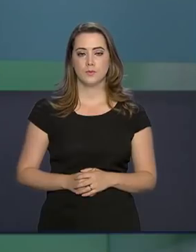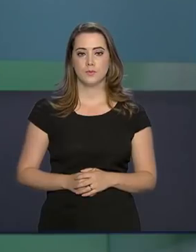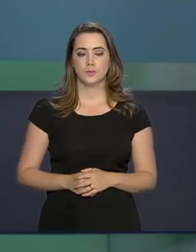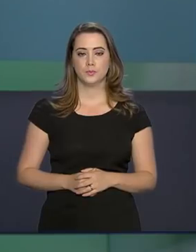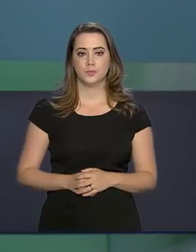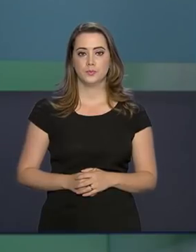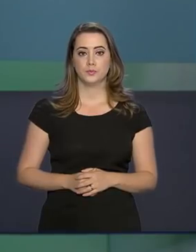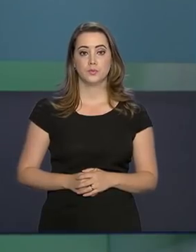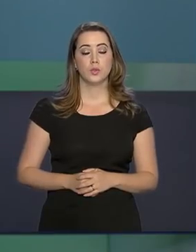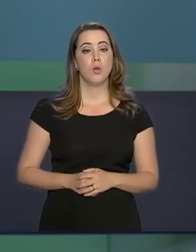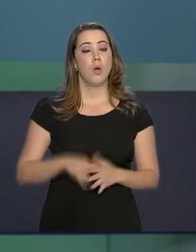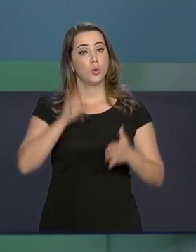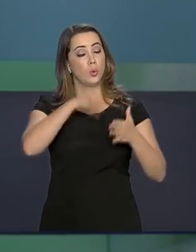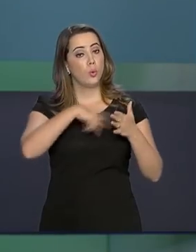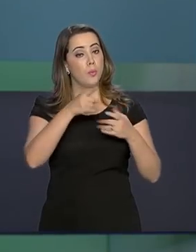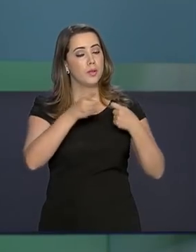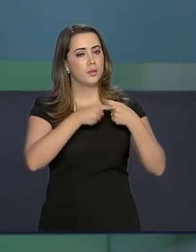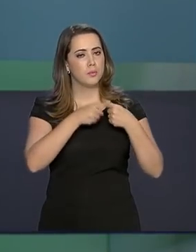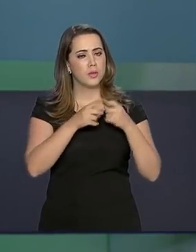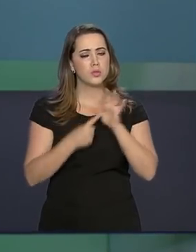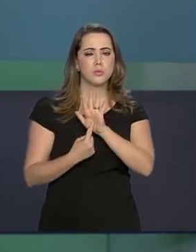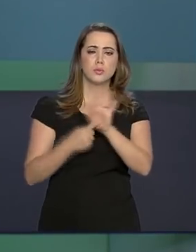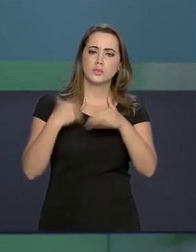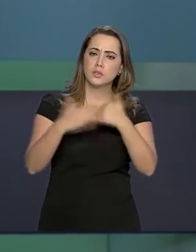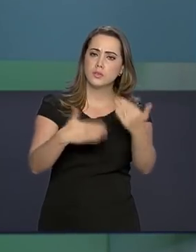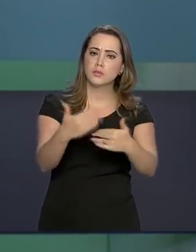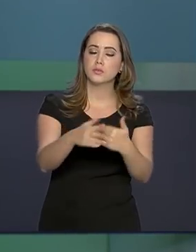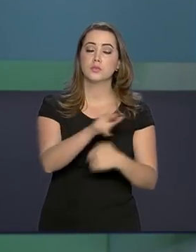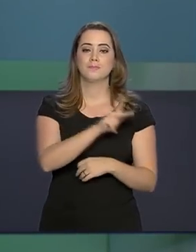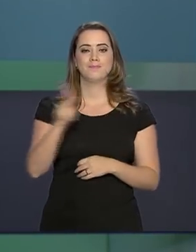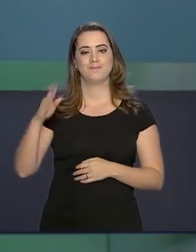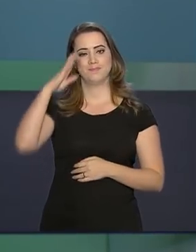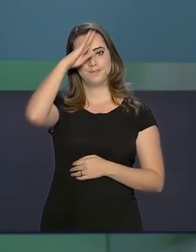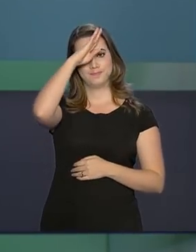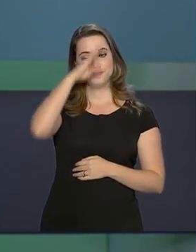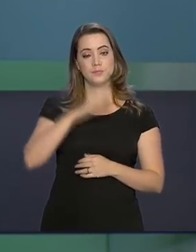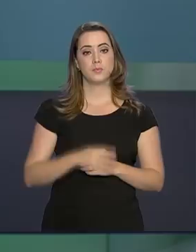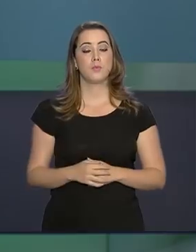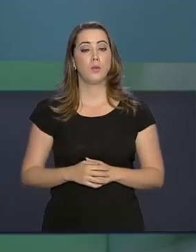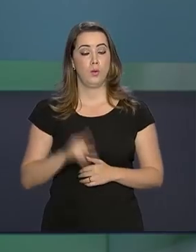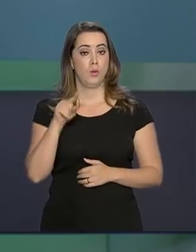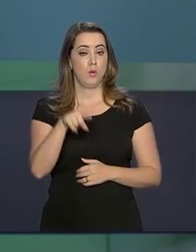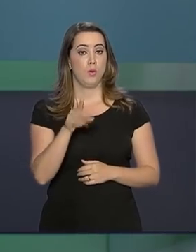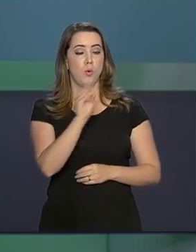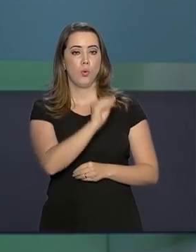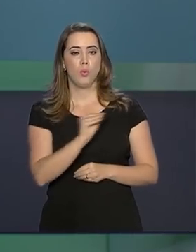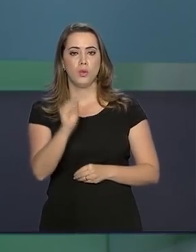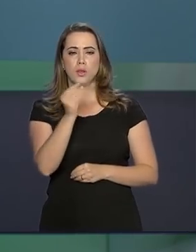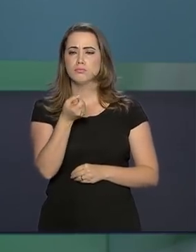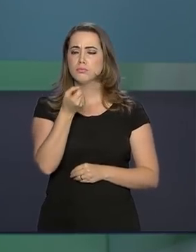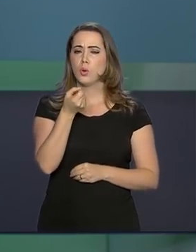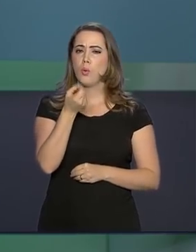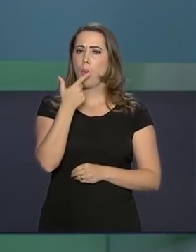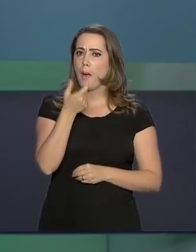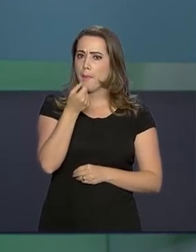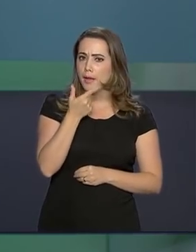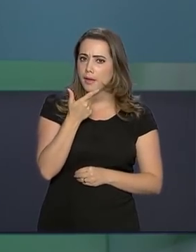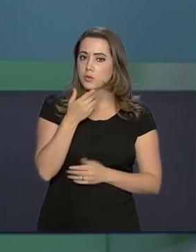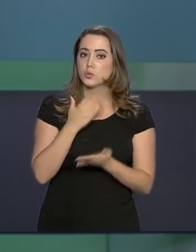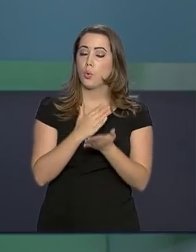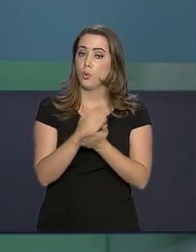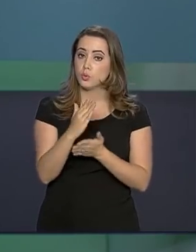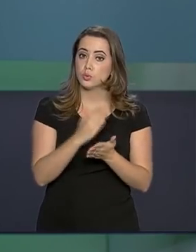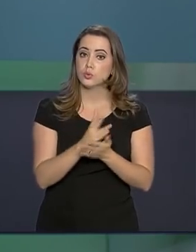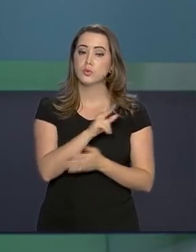Boletim médico mostra evolução no estado de saúde do presidente Jair Bolsonaro. Tratamento com antibióticos continua e o presidente